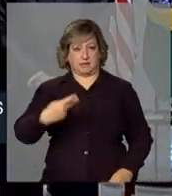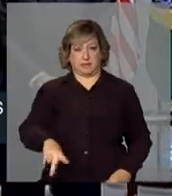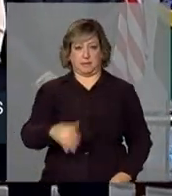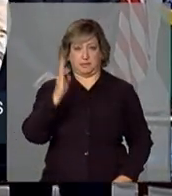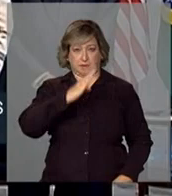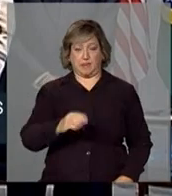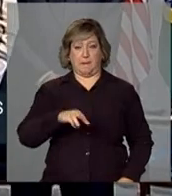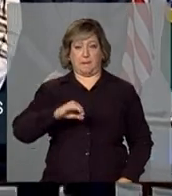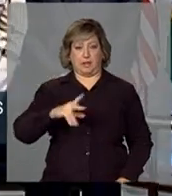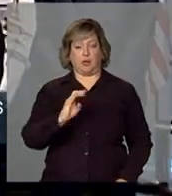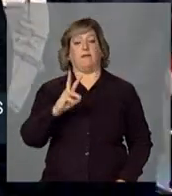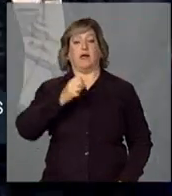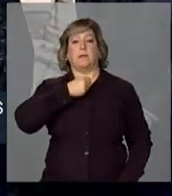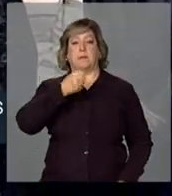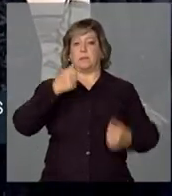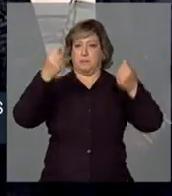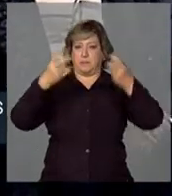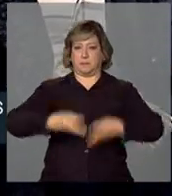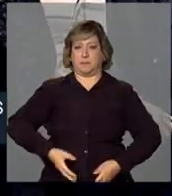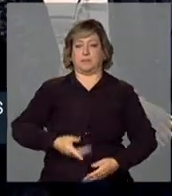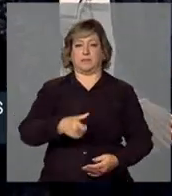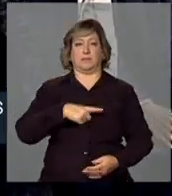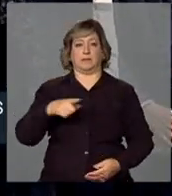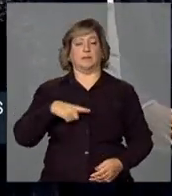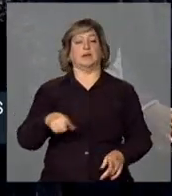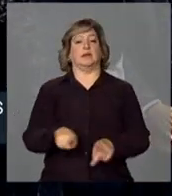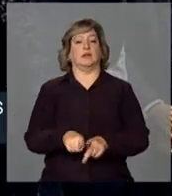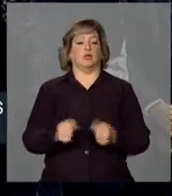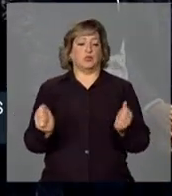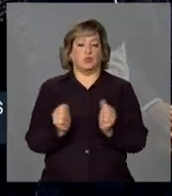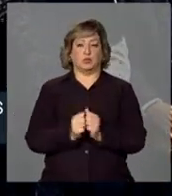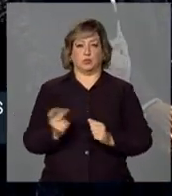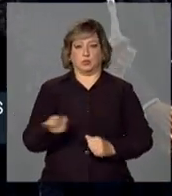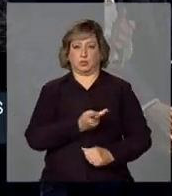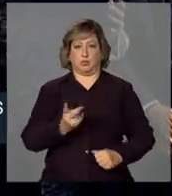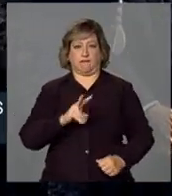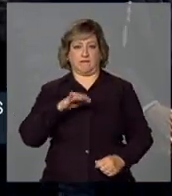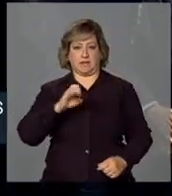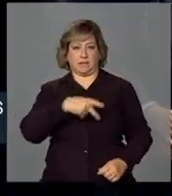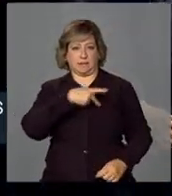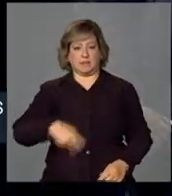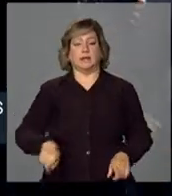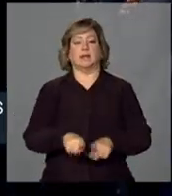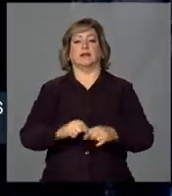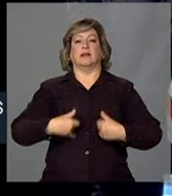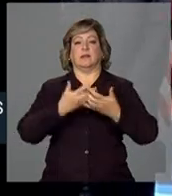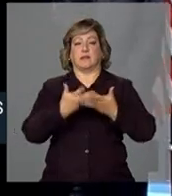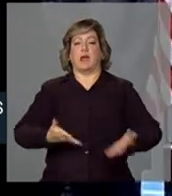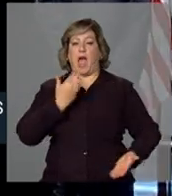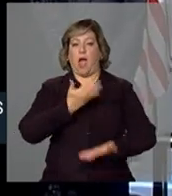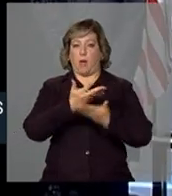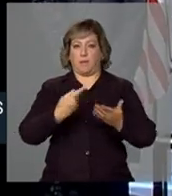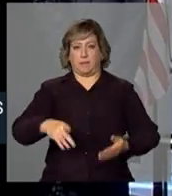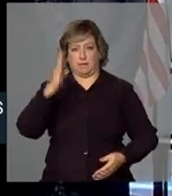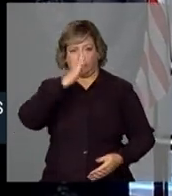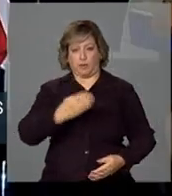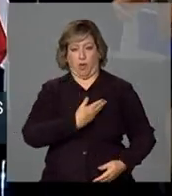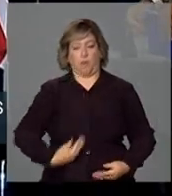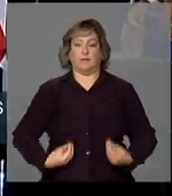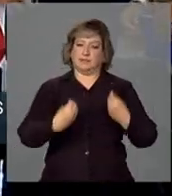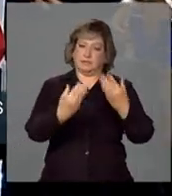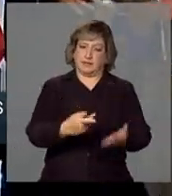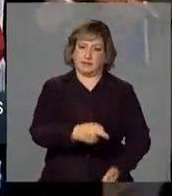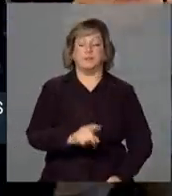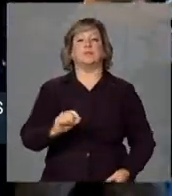fará uma declaração à imprensa ao lado de Temer e participará de um almoço oferecido pelo governo brasileiro. Neste